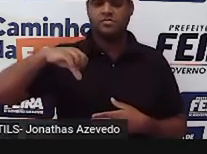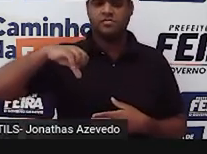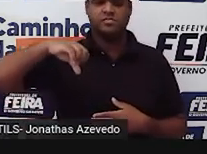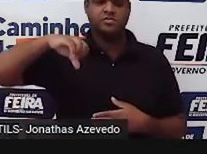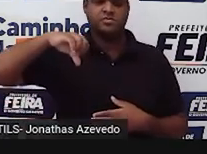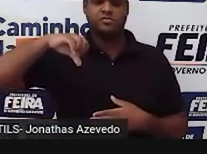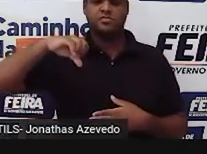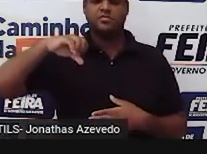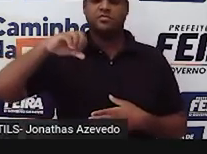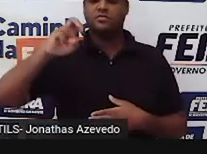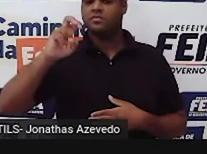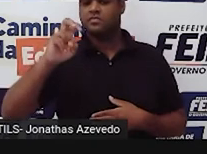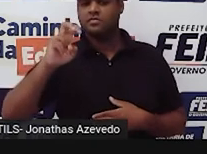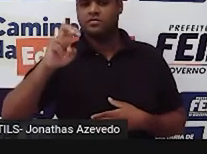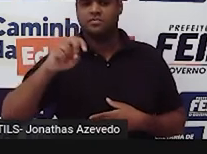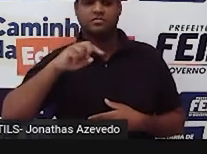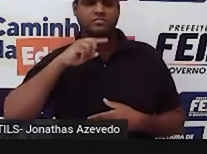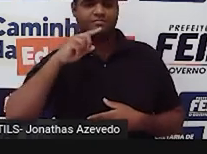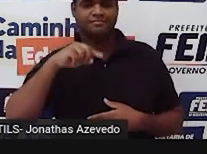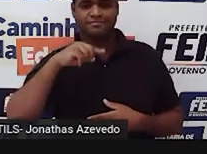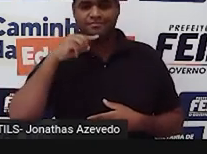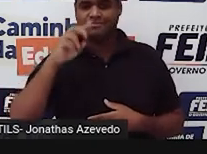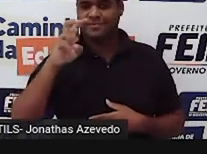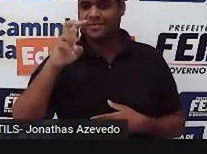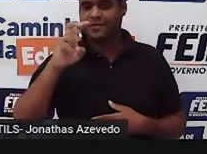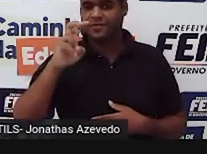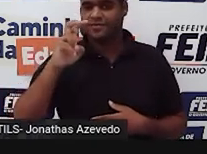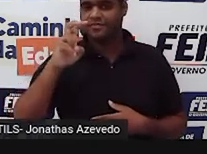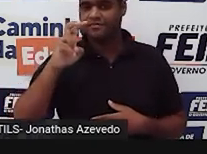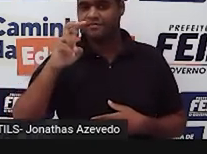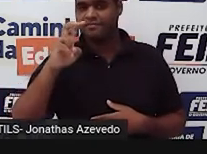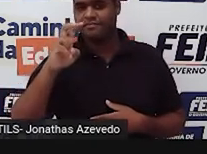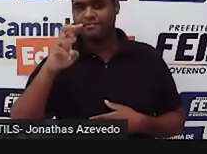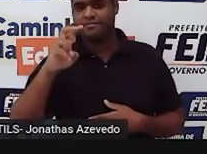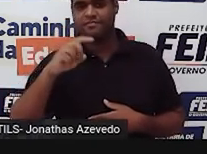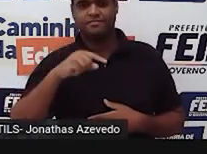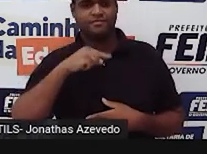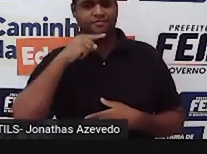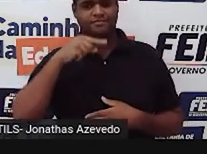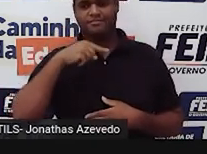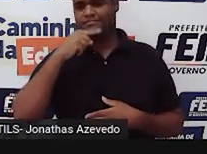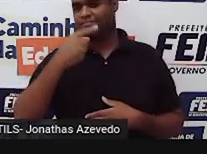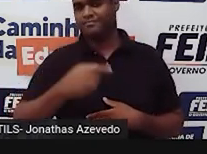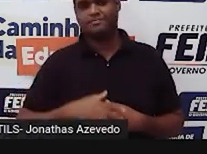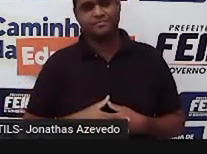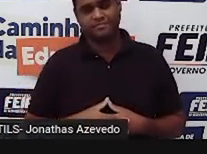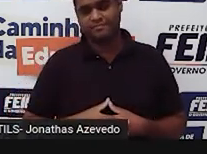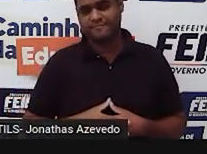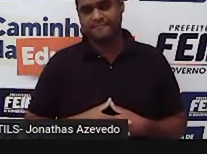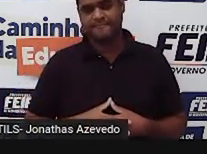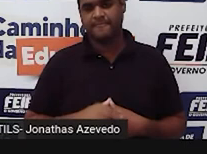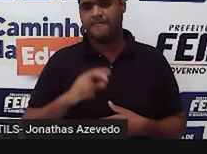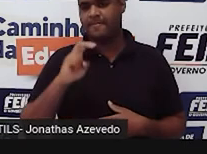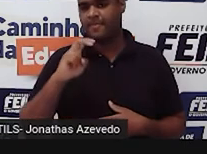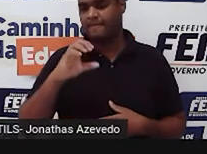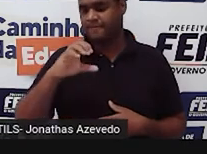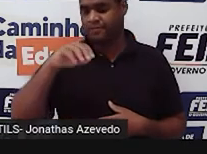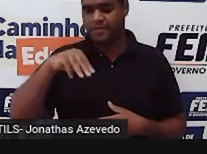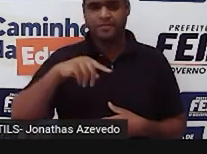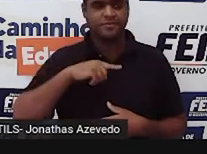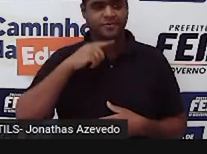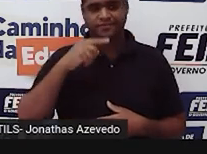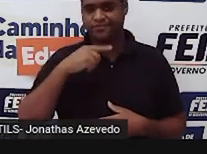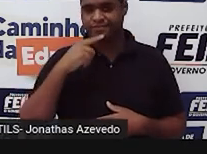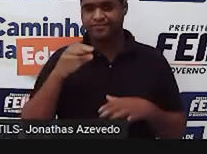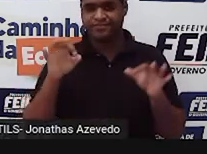o lado 5 não vai fechar esses pontos aqui, o ponto O e o ponto Q. 5 centímetros não é